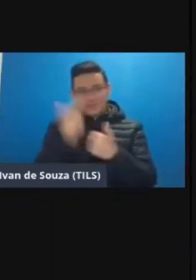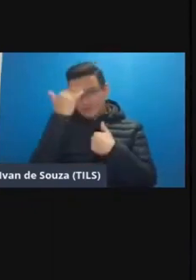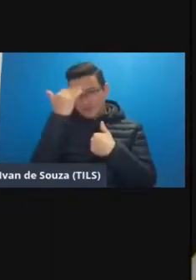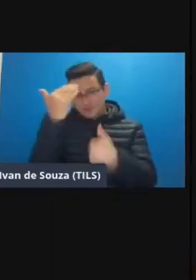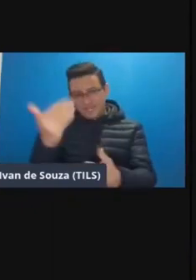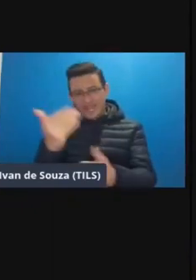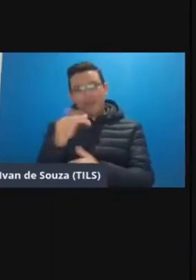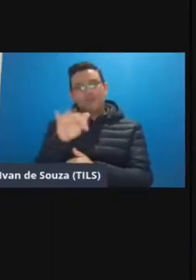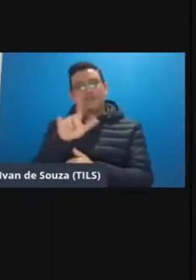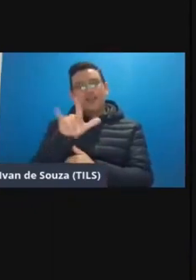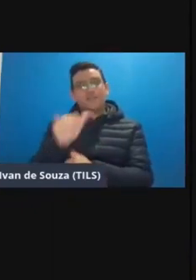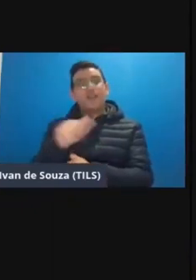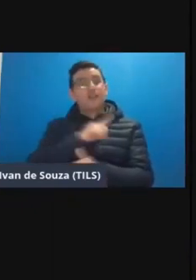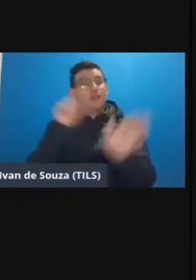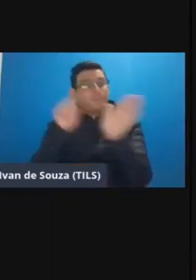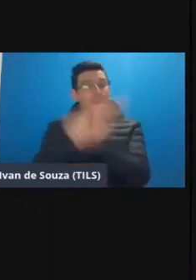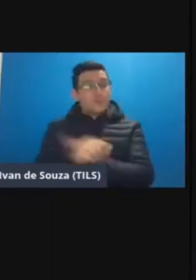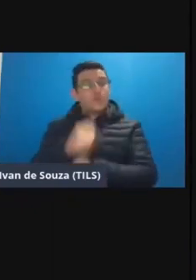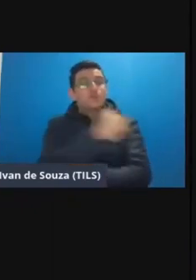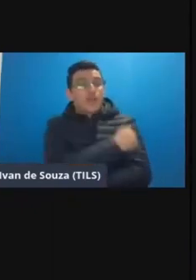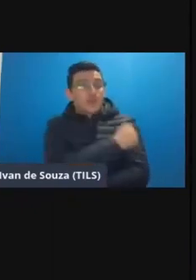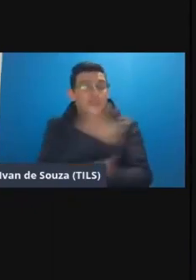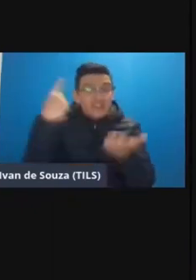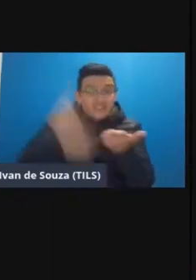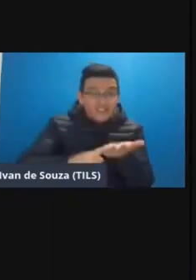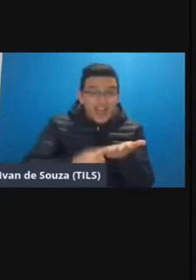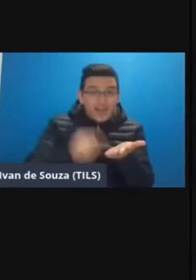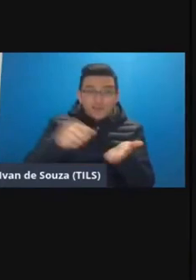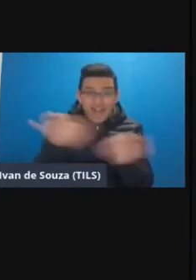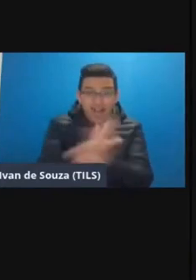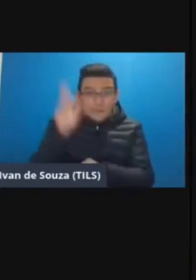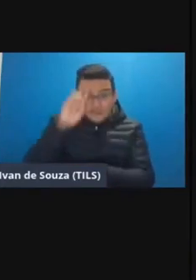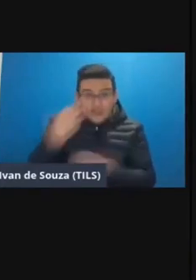flávia e aí ela tem uma pergunta os alunos reagendaram já acaba a história